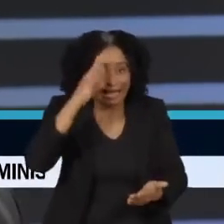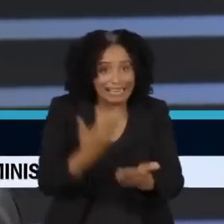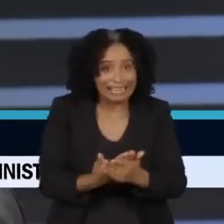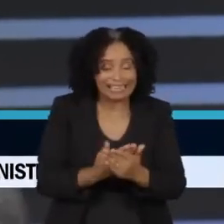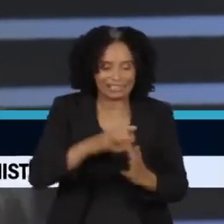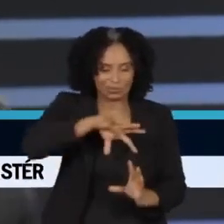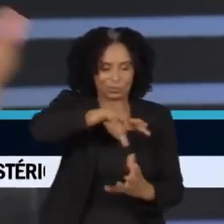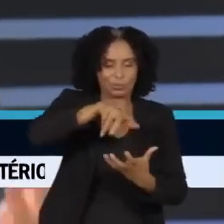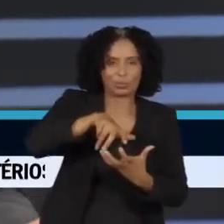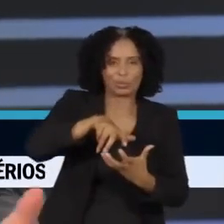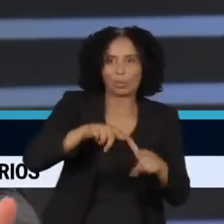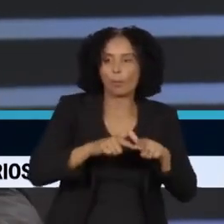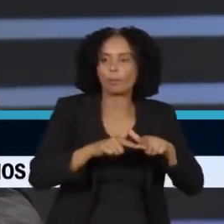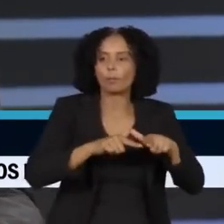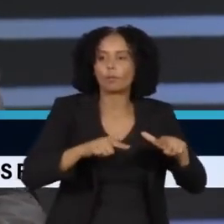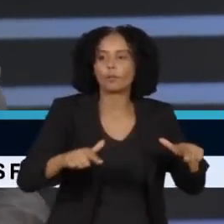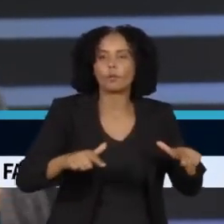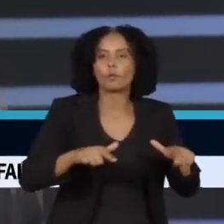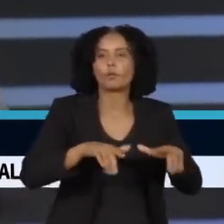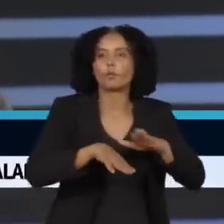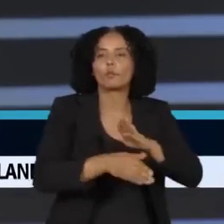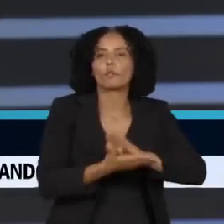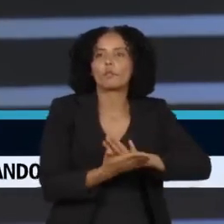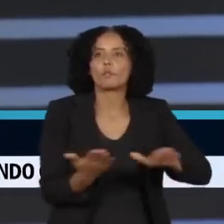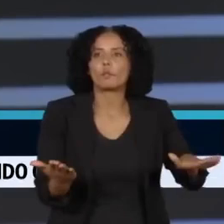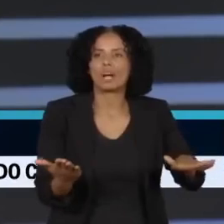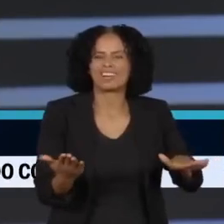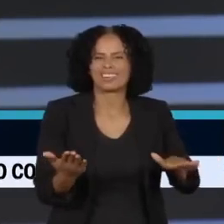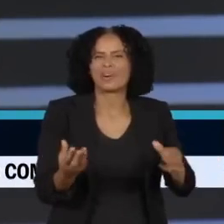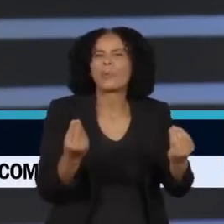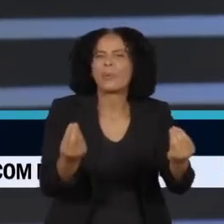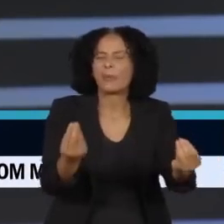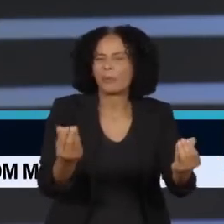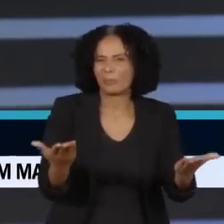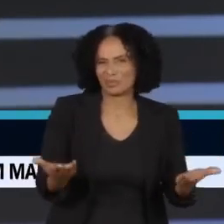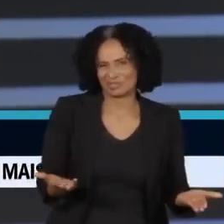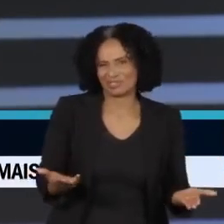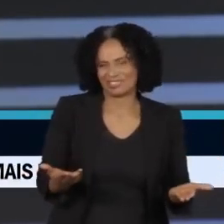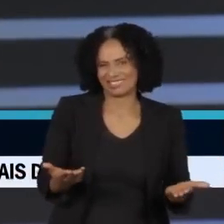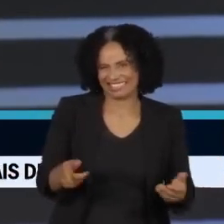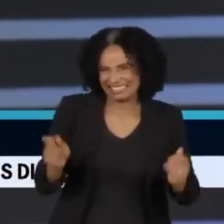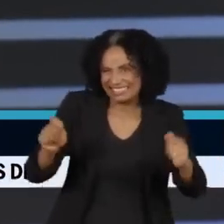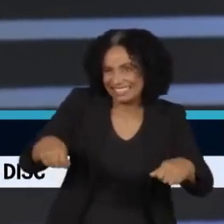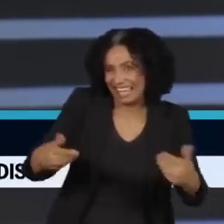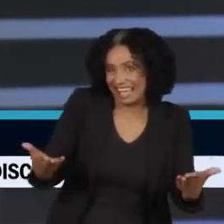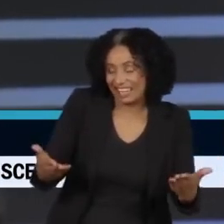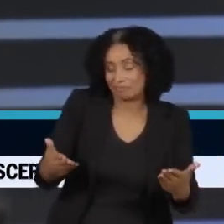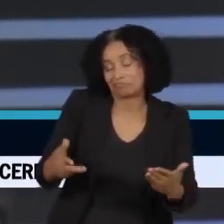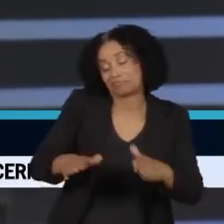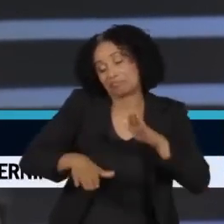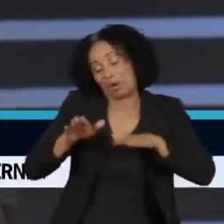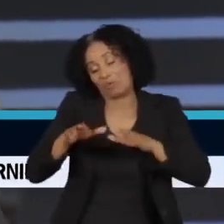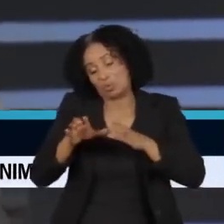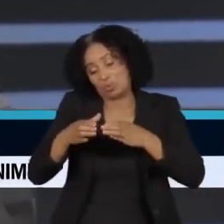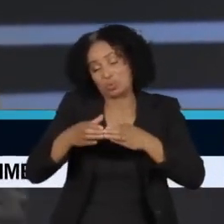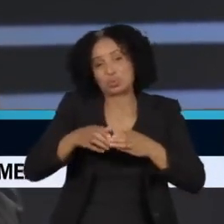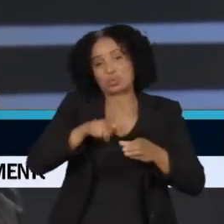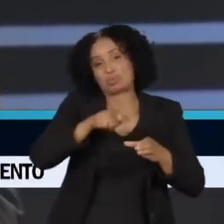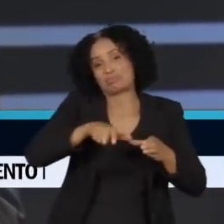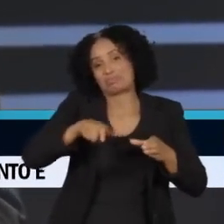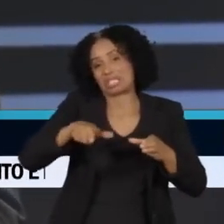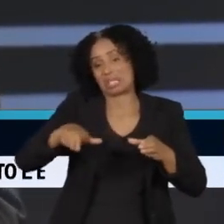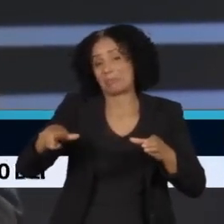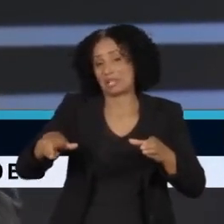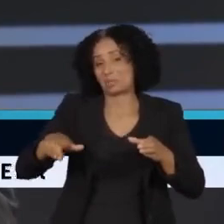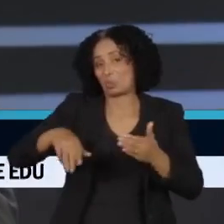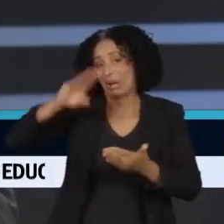7%, são mais de 10 milhões de pessoas. E aí, é bem possível que dentro desse grupo de pessoas está também aqueles que